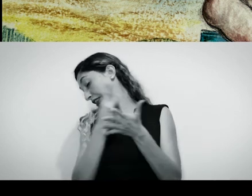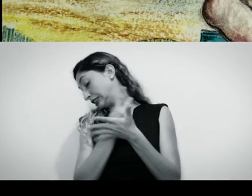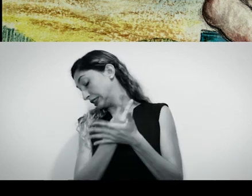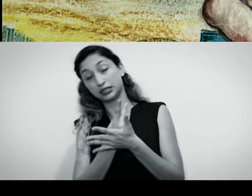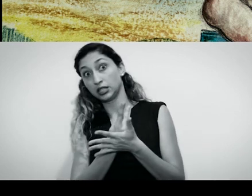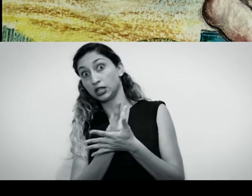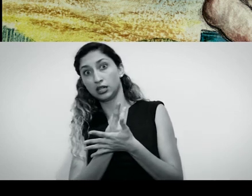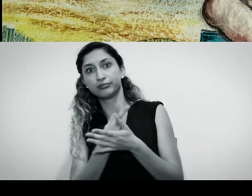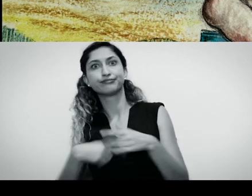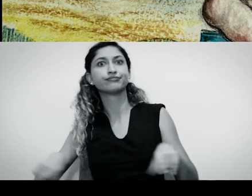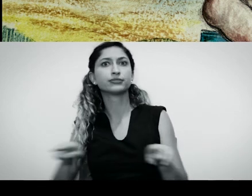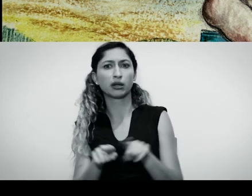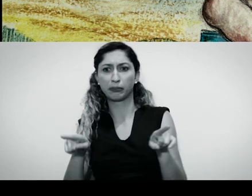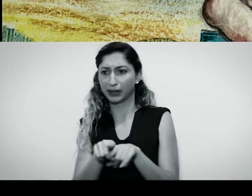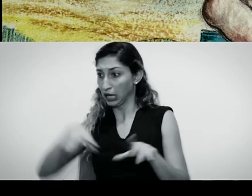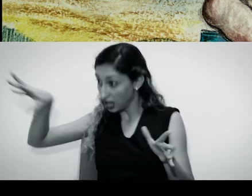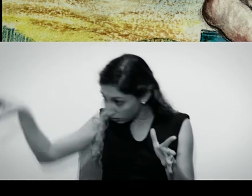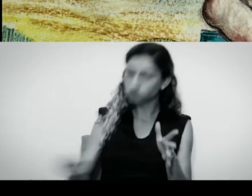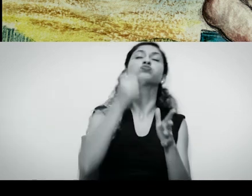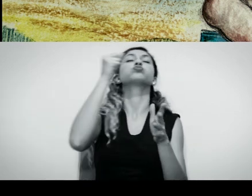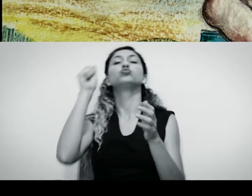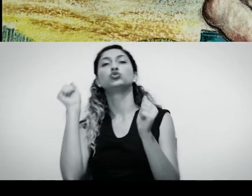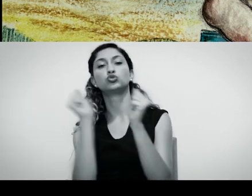pois também entrou no trem.